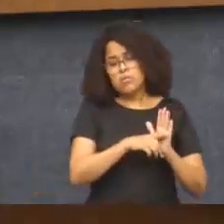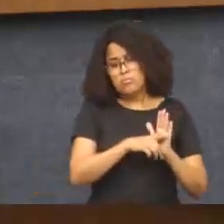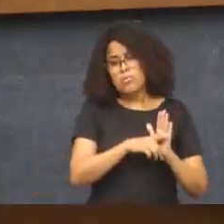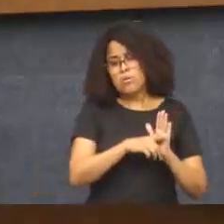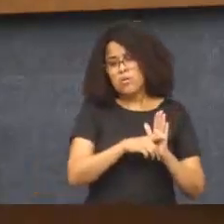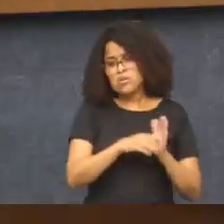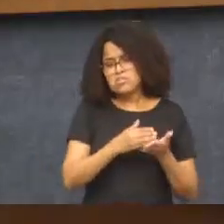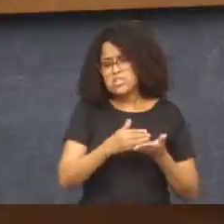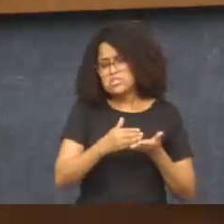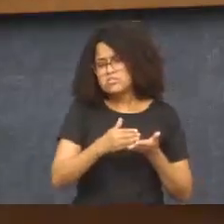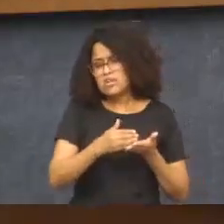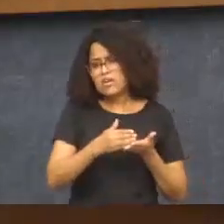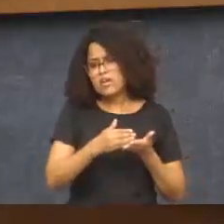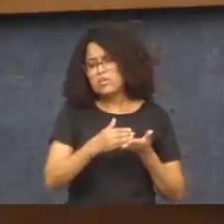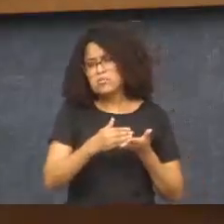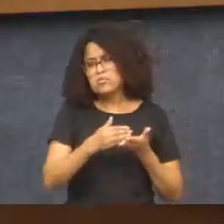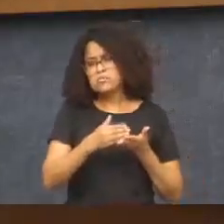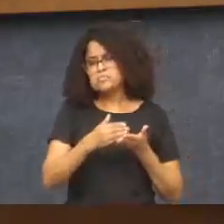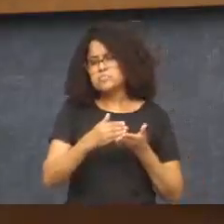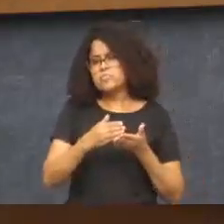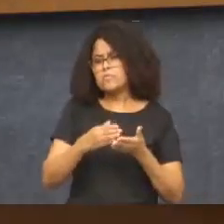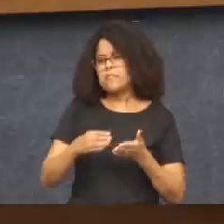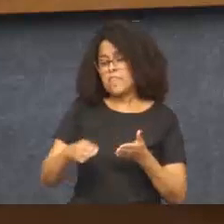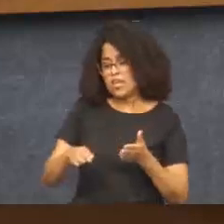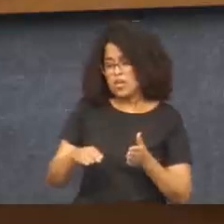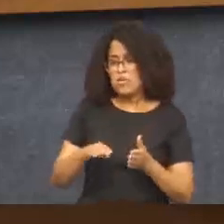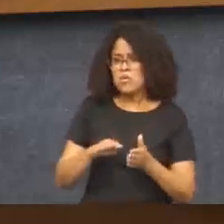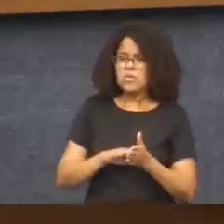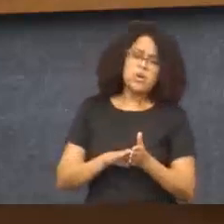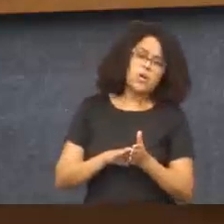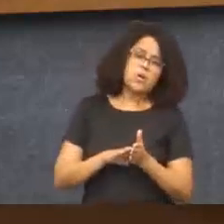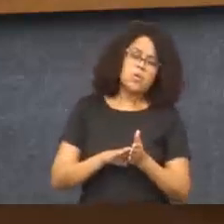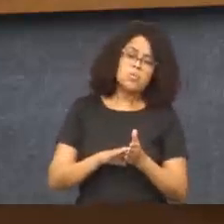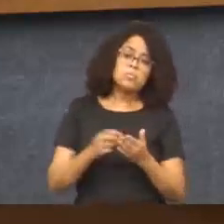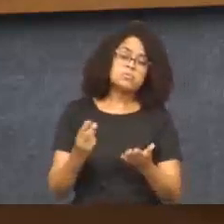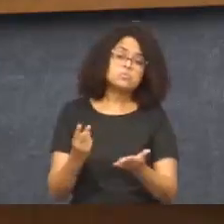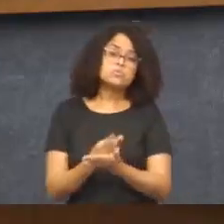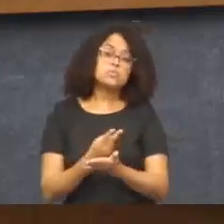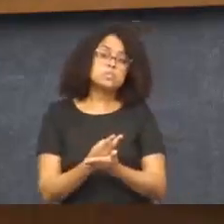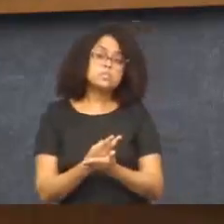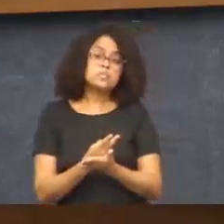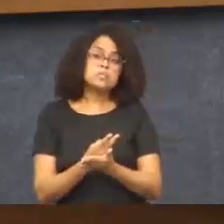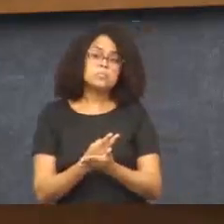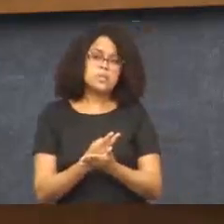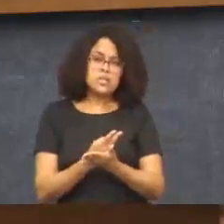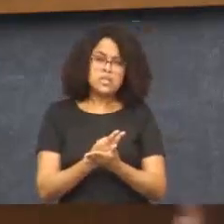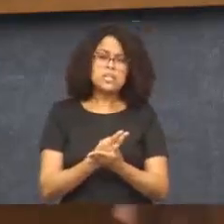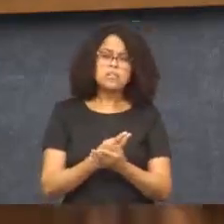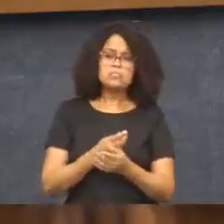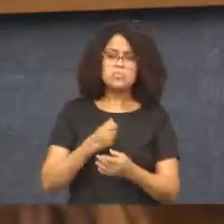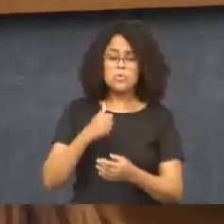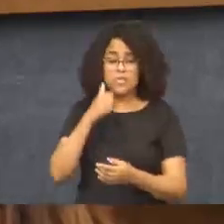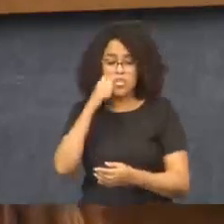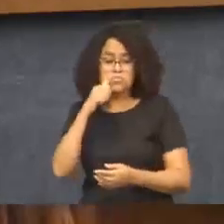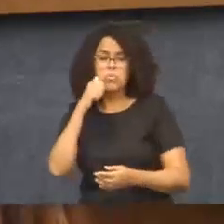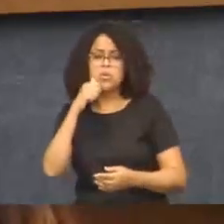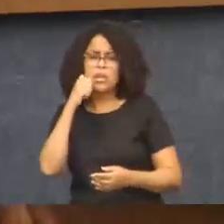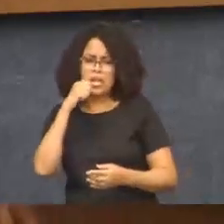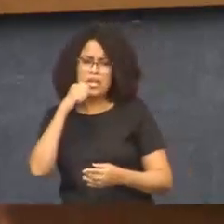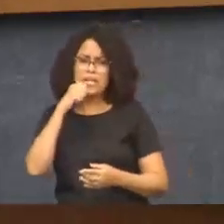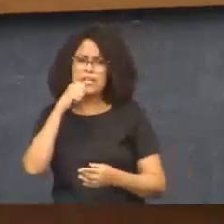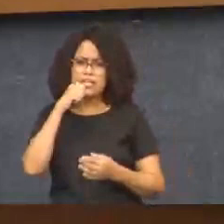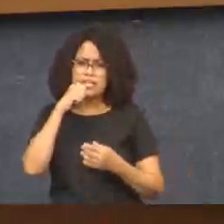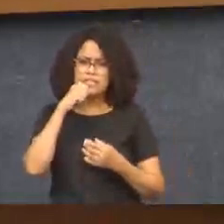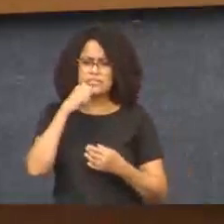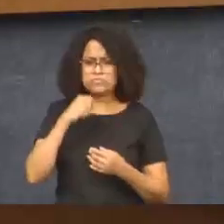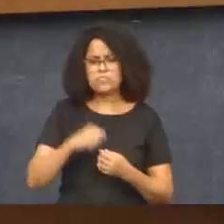trazia uma potencial situação muito difícil, claro, para as mulheres que estão enfrentando essa